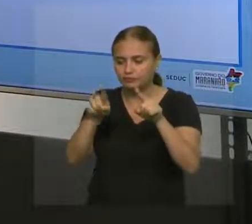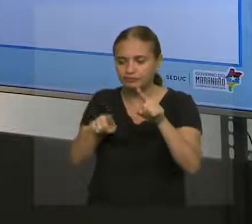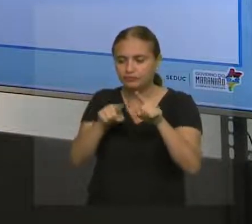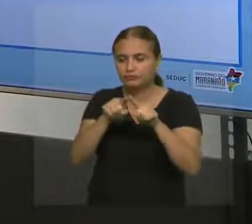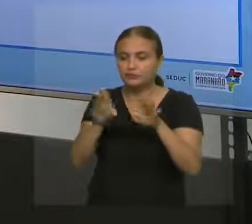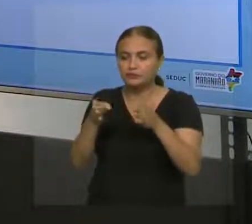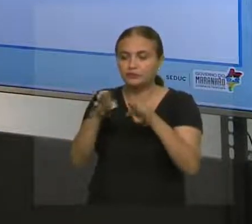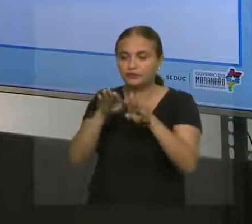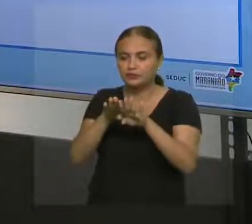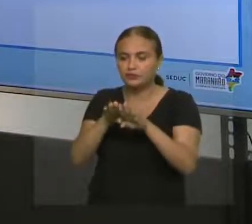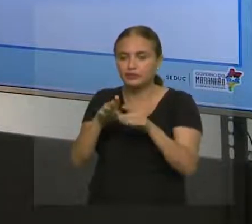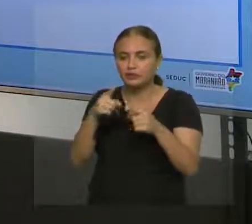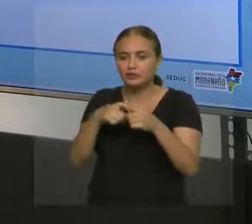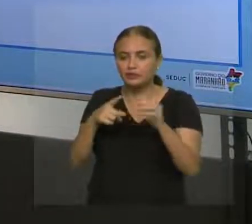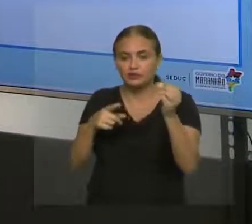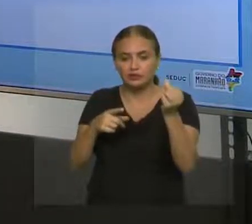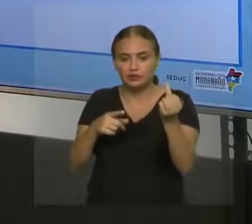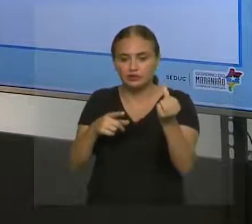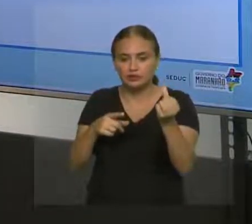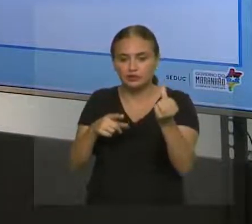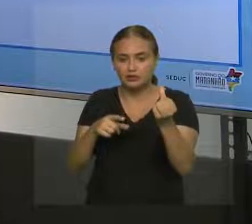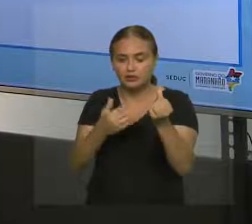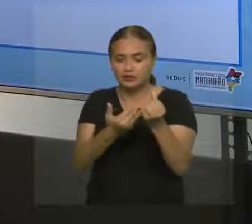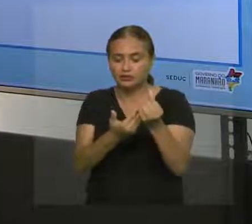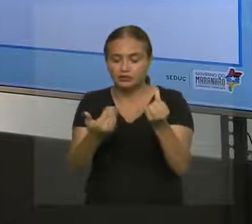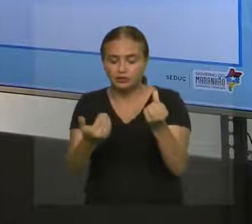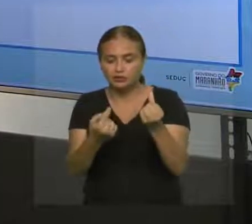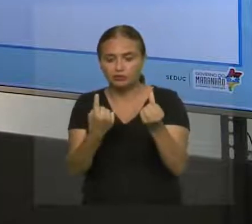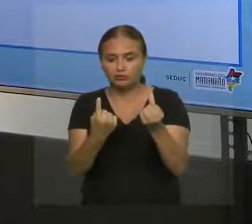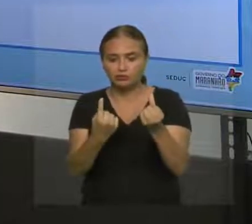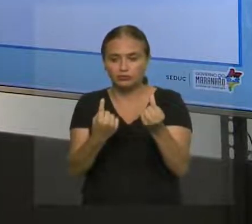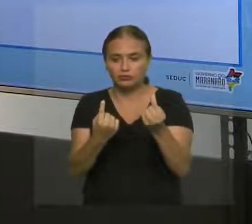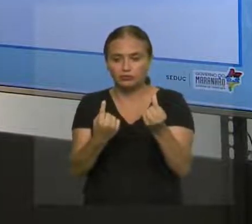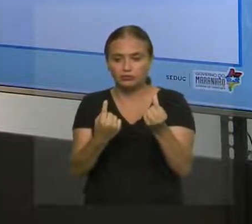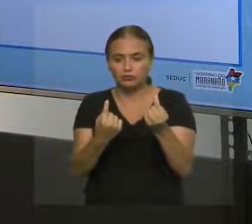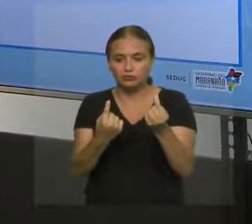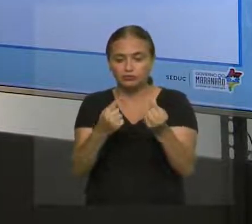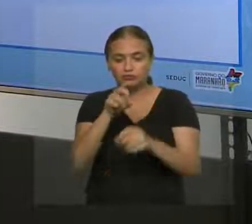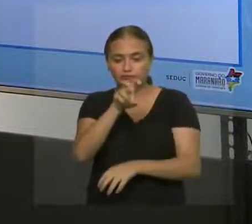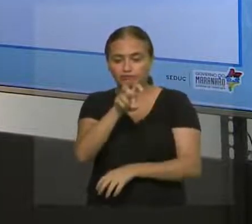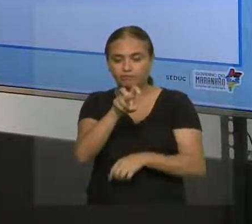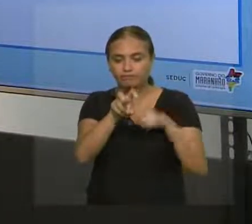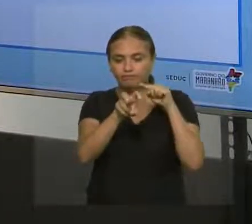5? Porque é 6 daqui, tira 1 daqui, fica só esse pedaço aqui que é 5.